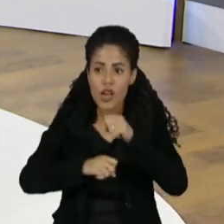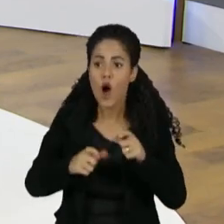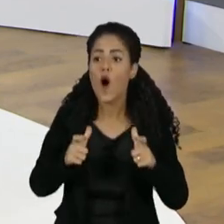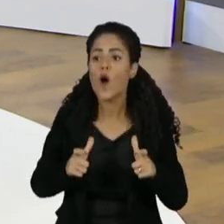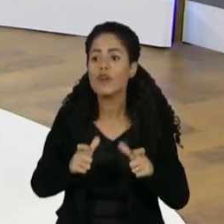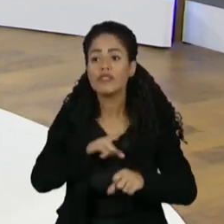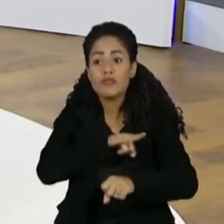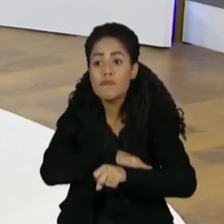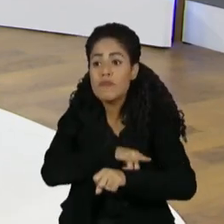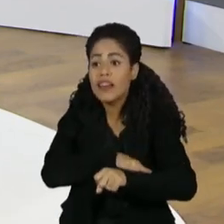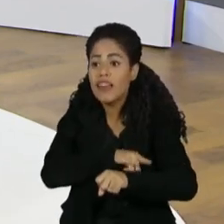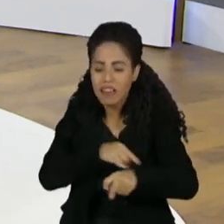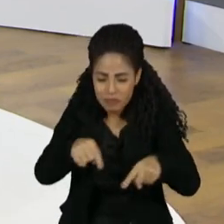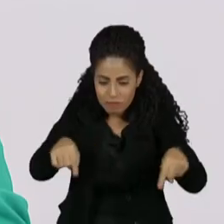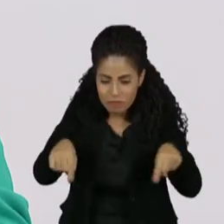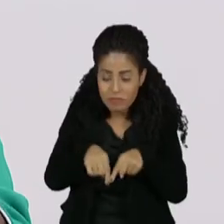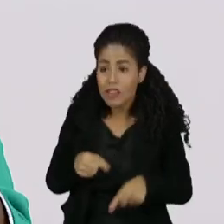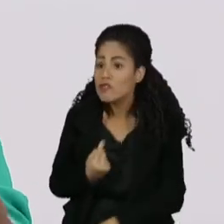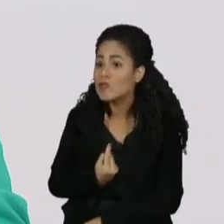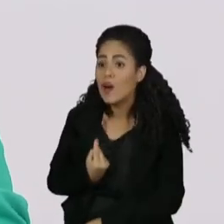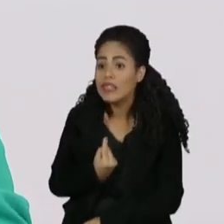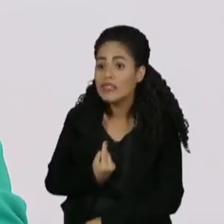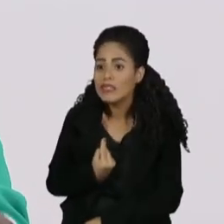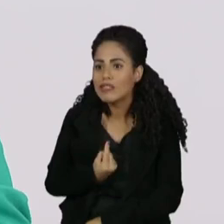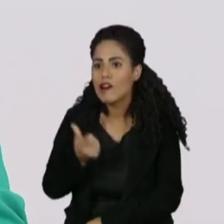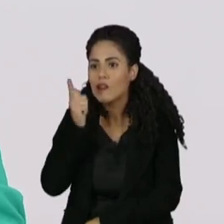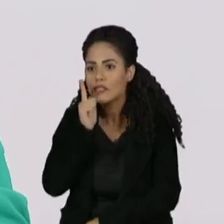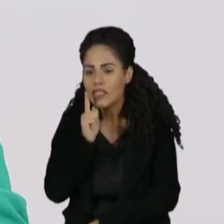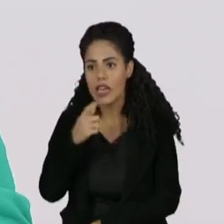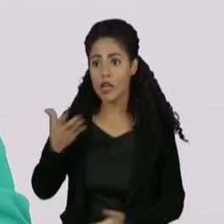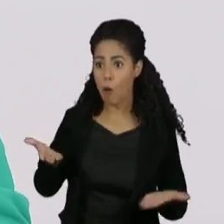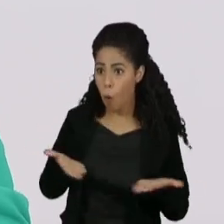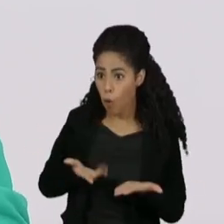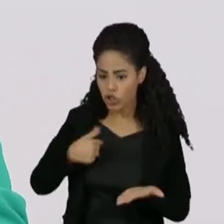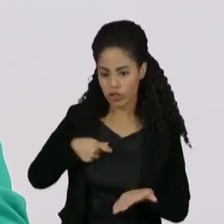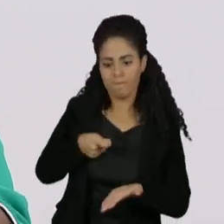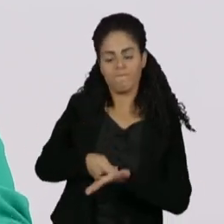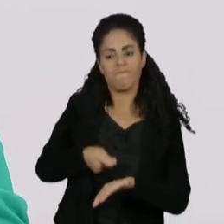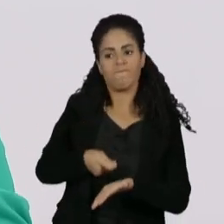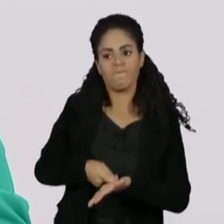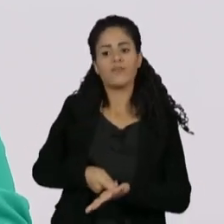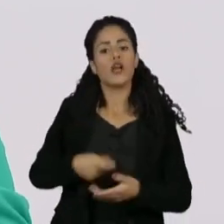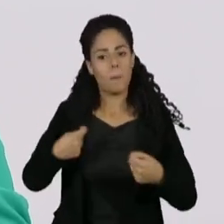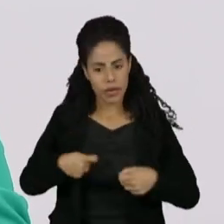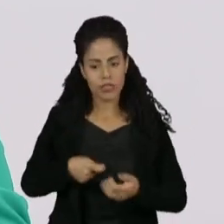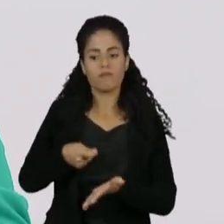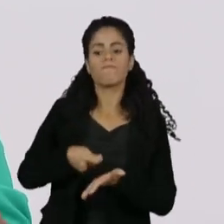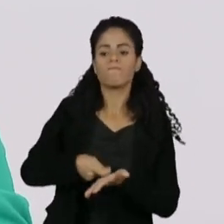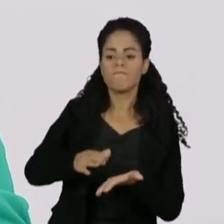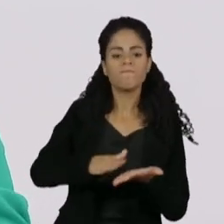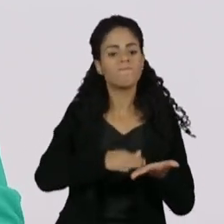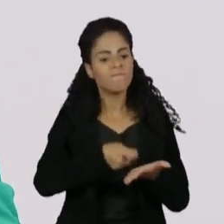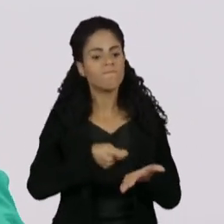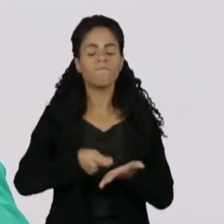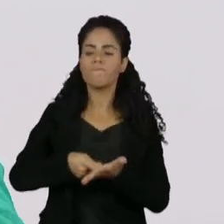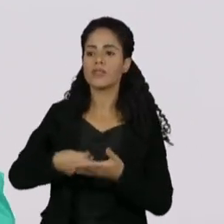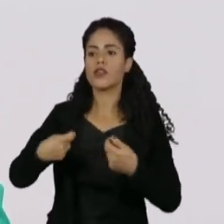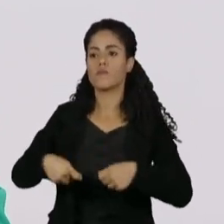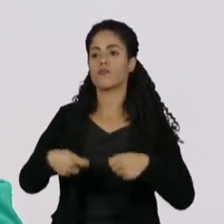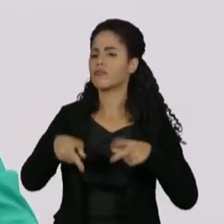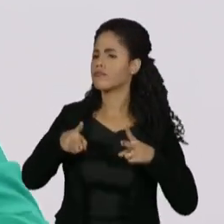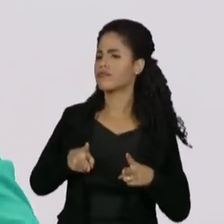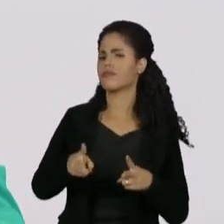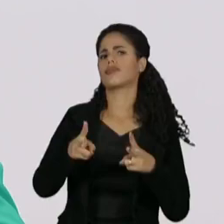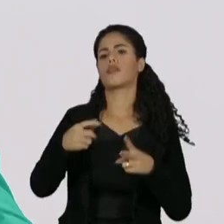transformou nesse cantor mais exigente comigo mesmo. Então eu sou exigente com aquilo que eu canto, como